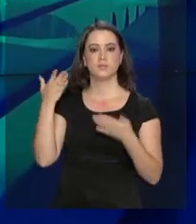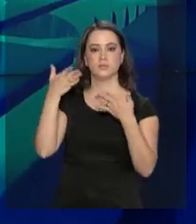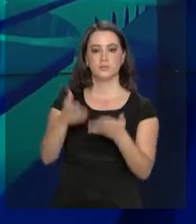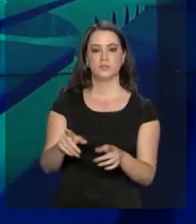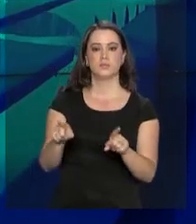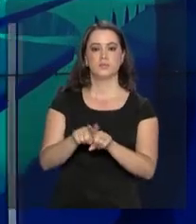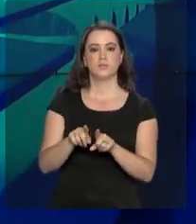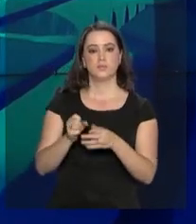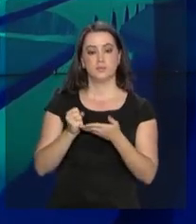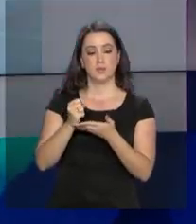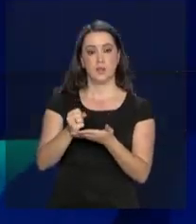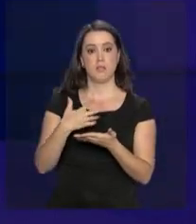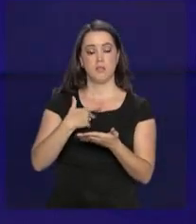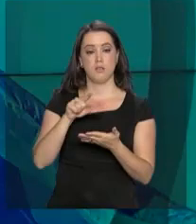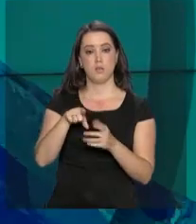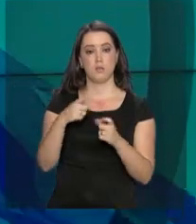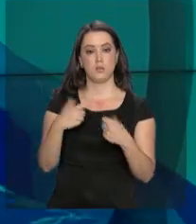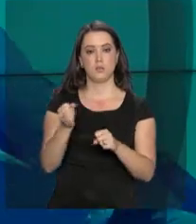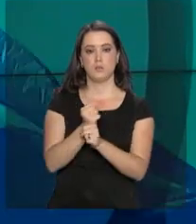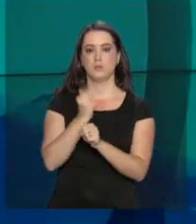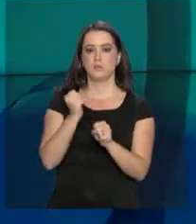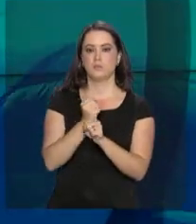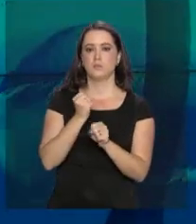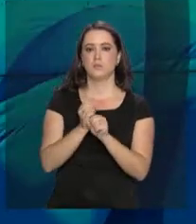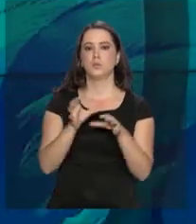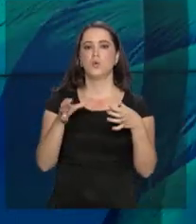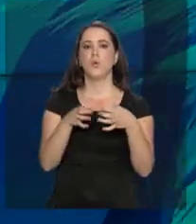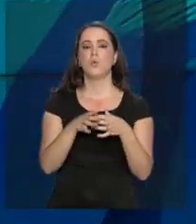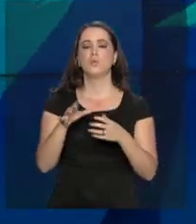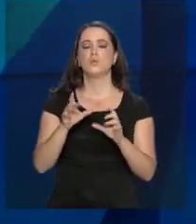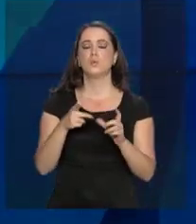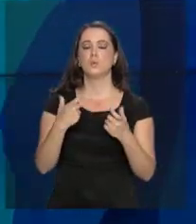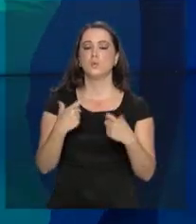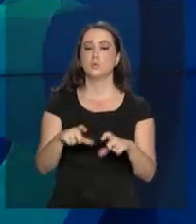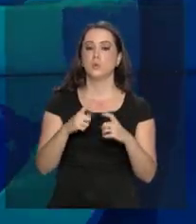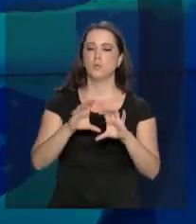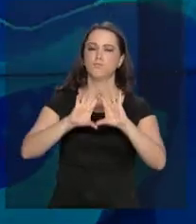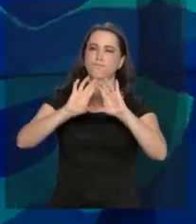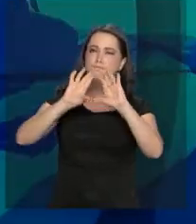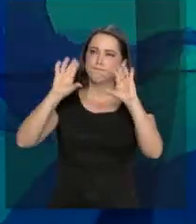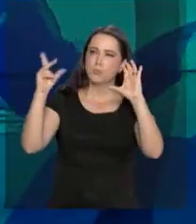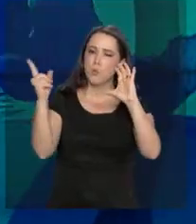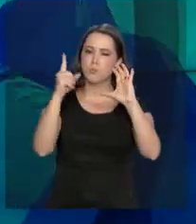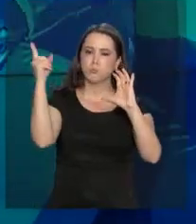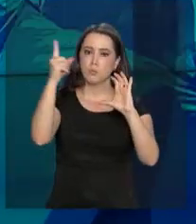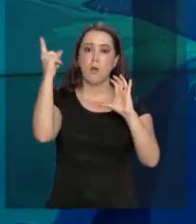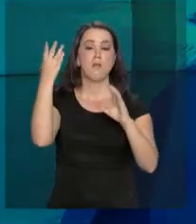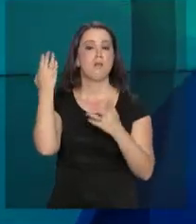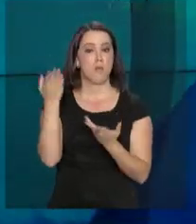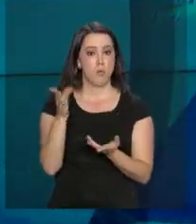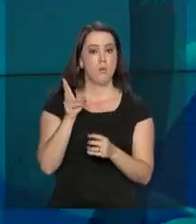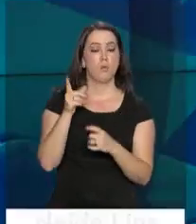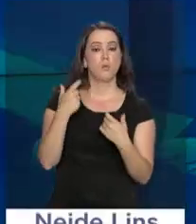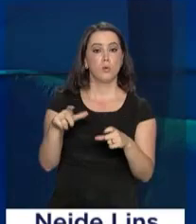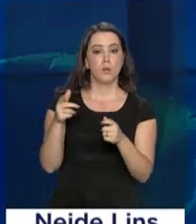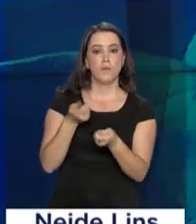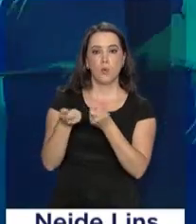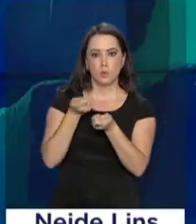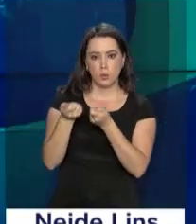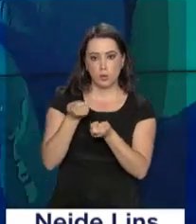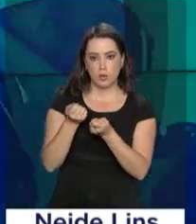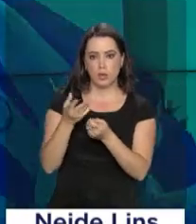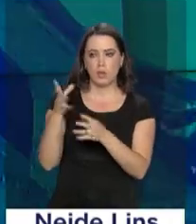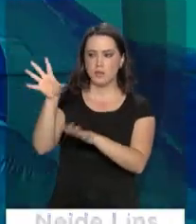participou da entrega da infraestrutura operacional do Centro de Operações Espaciais. O centro vai comandar e receber